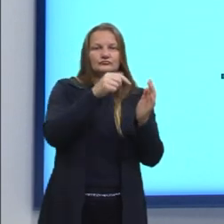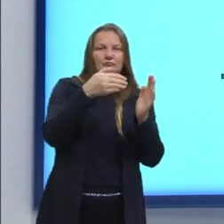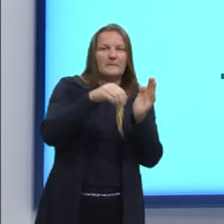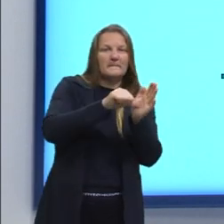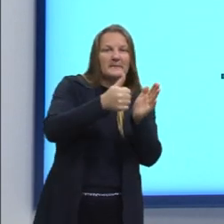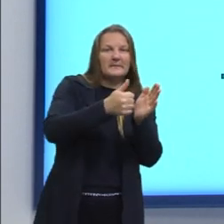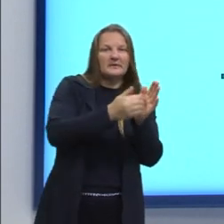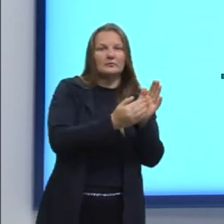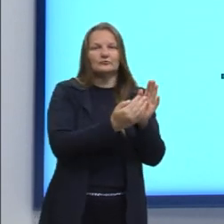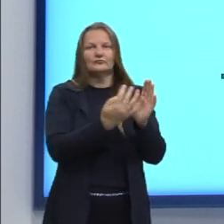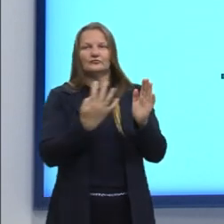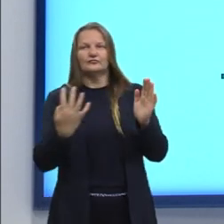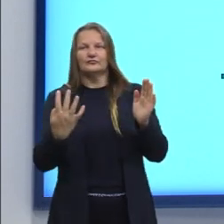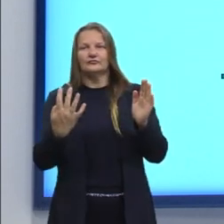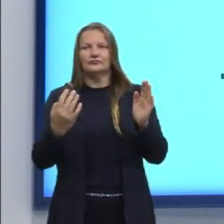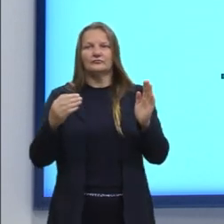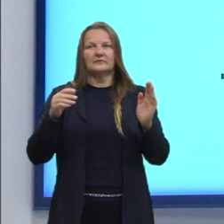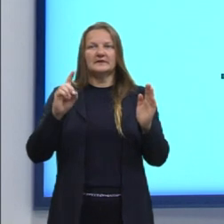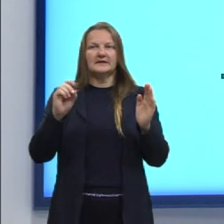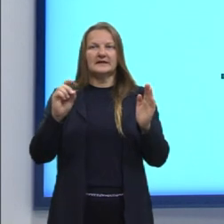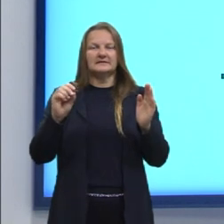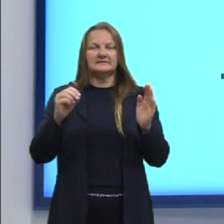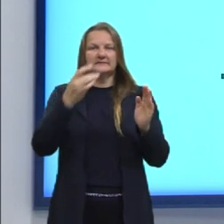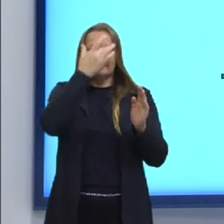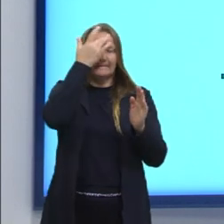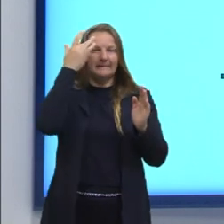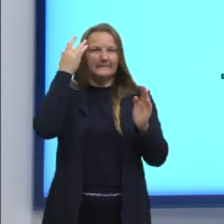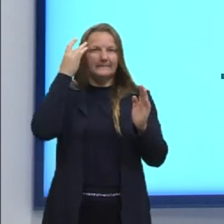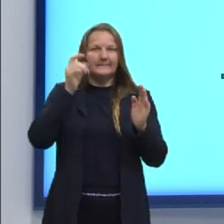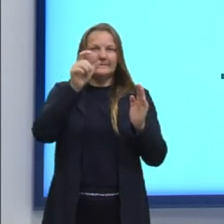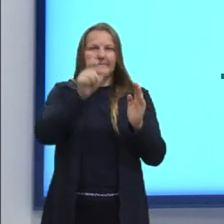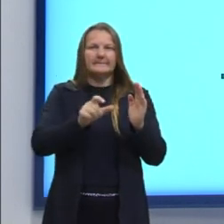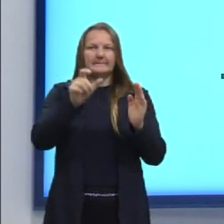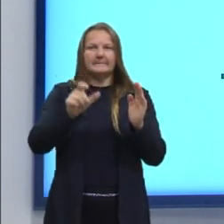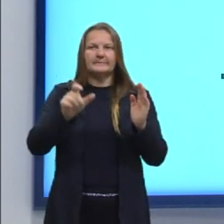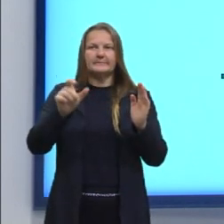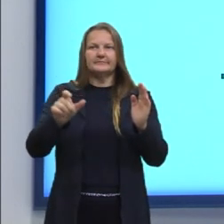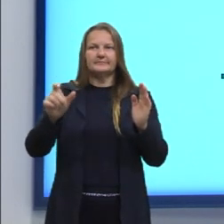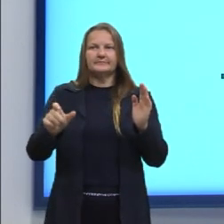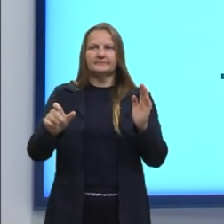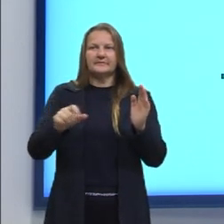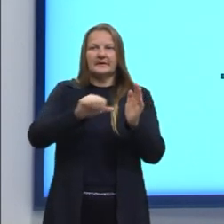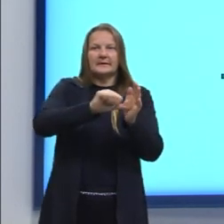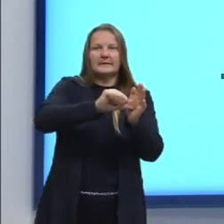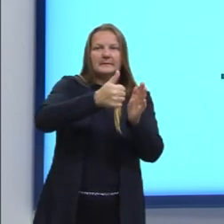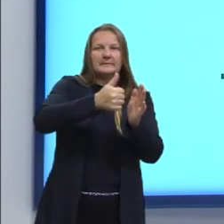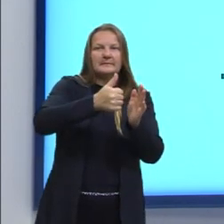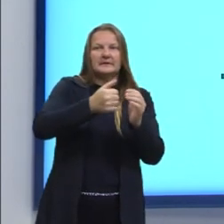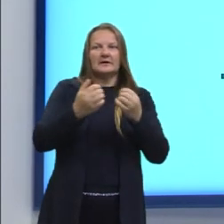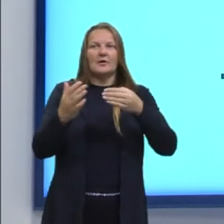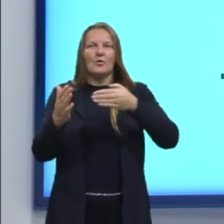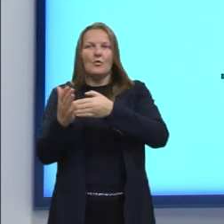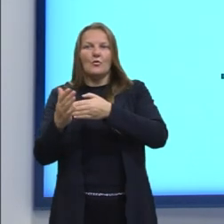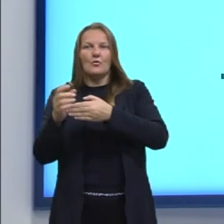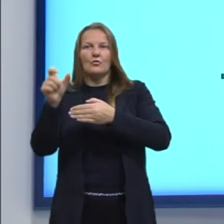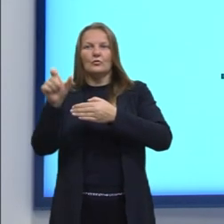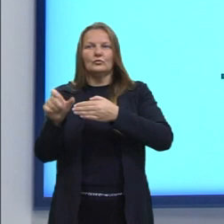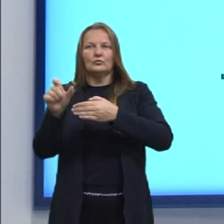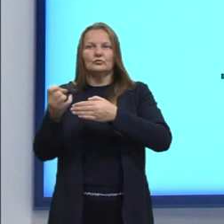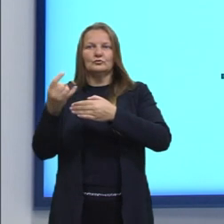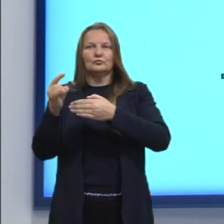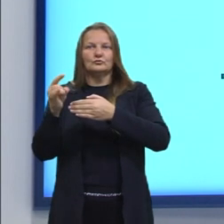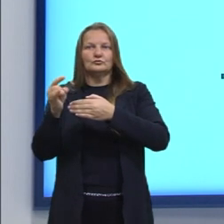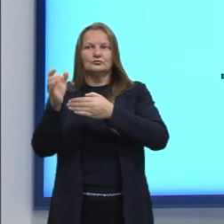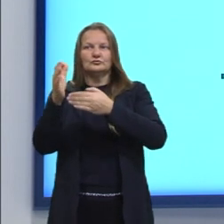as pessoinhas. O que nós vamos destacar aqui? A primeira pessoa e também a última, eu